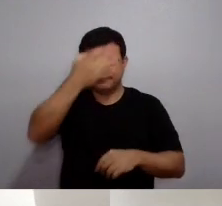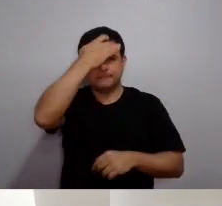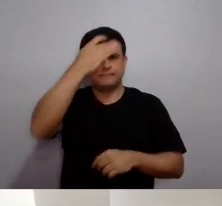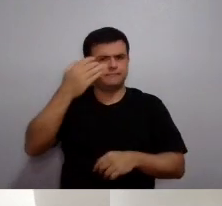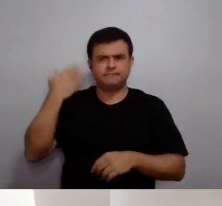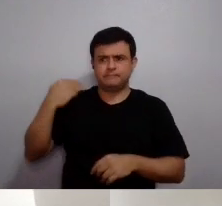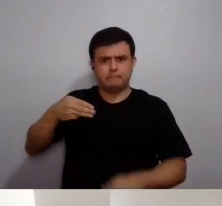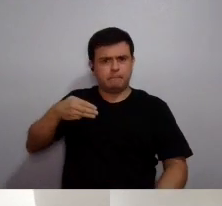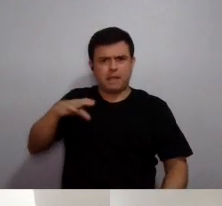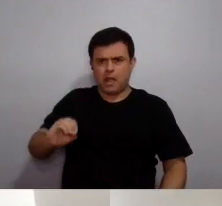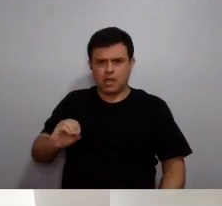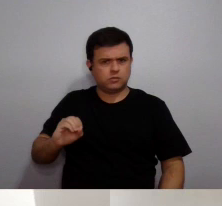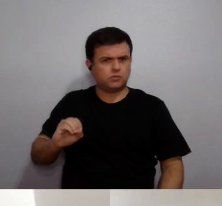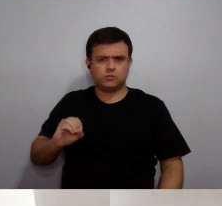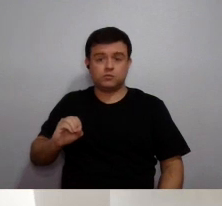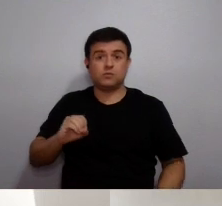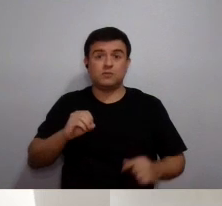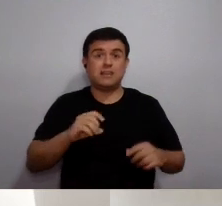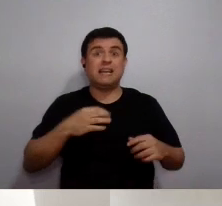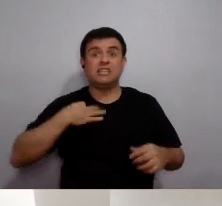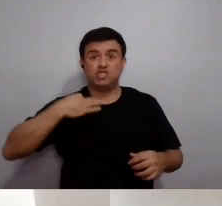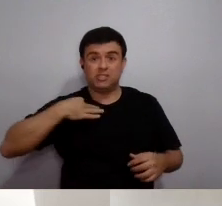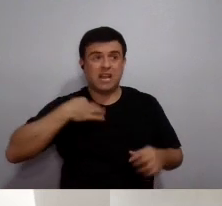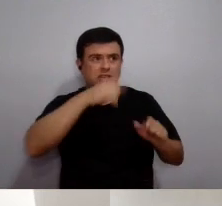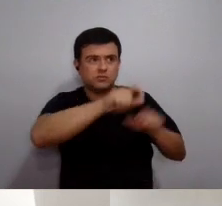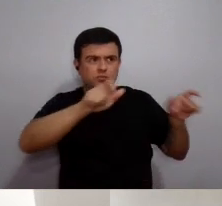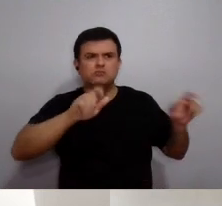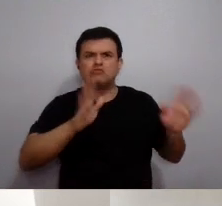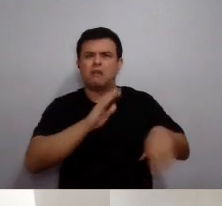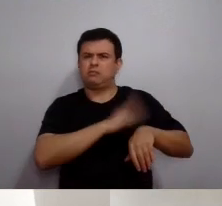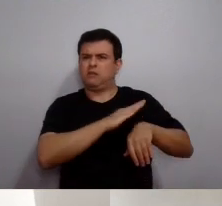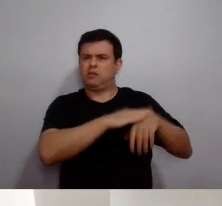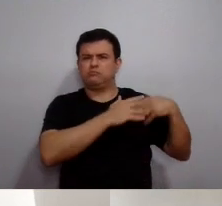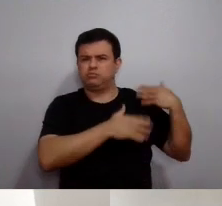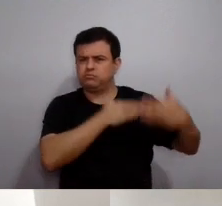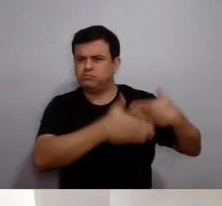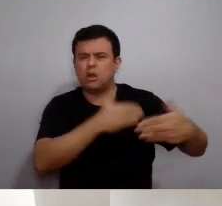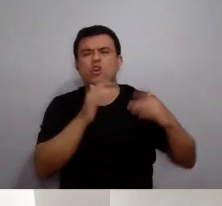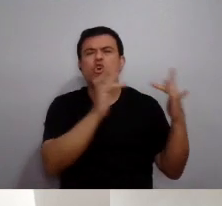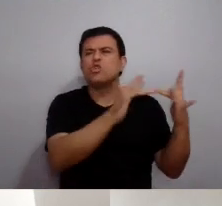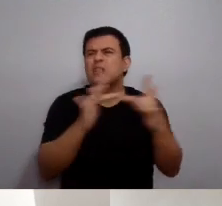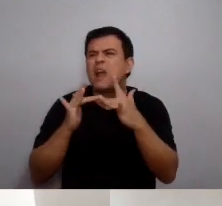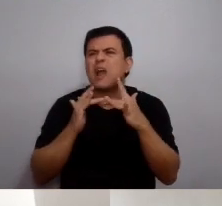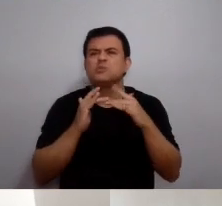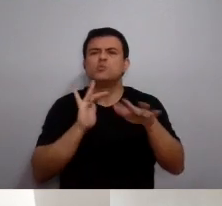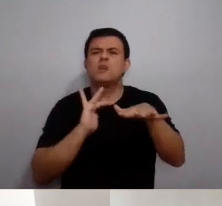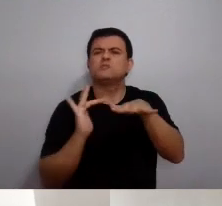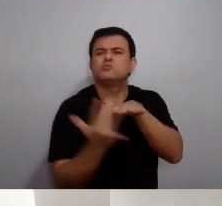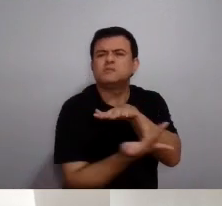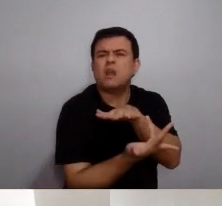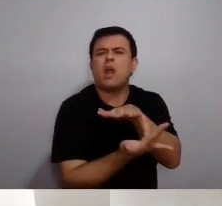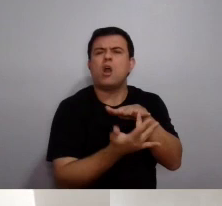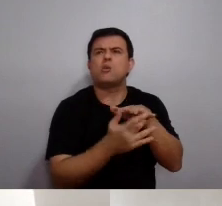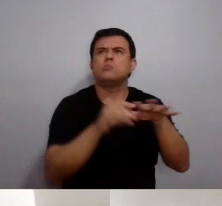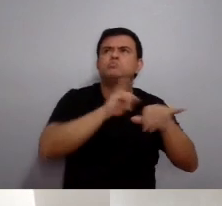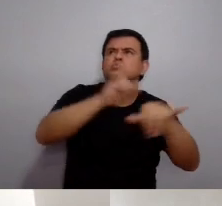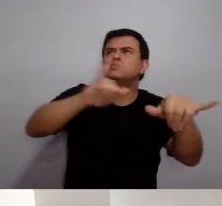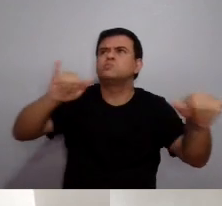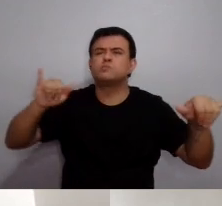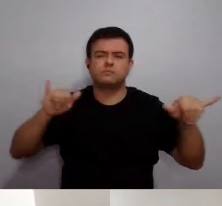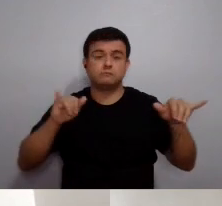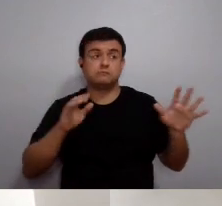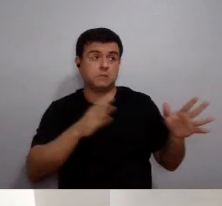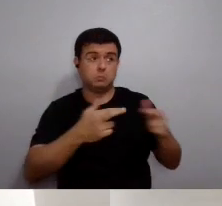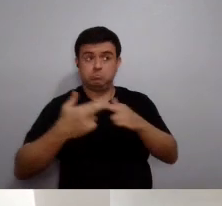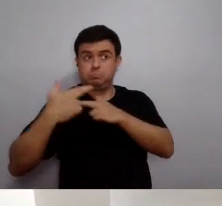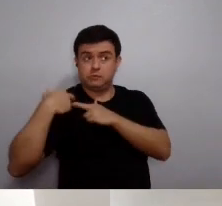todos cientes disso desde março, que eles são candidatos, eventualmente tiveram todo esse tempo para trabalhar, seus contatos, redes sociais,